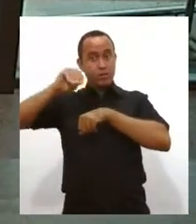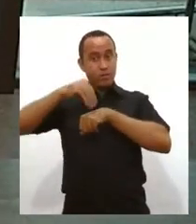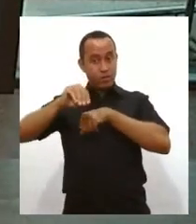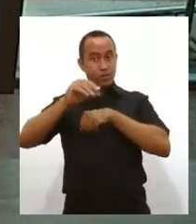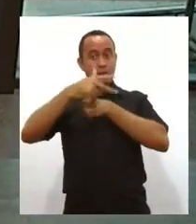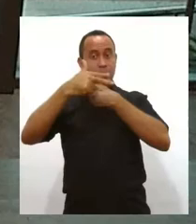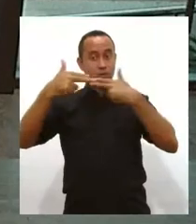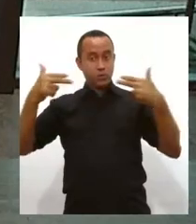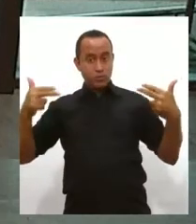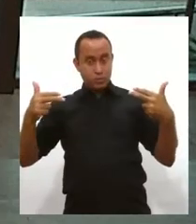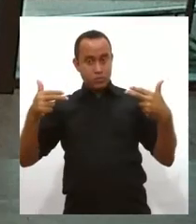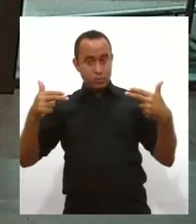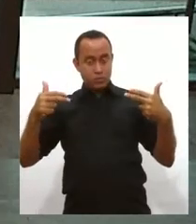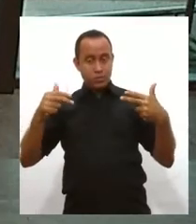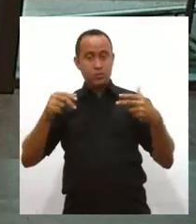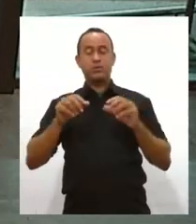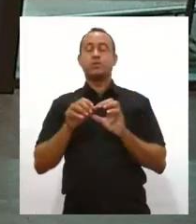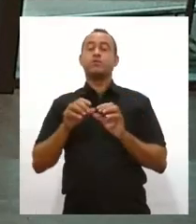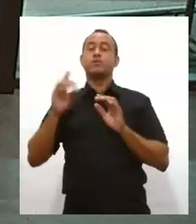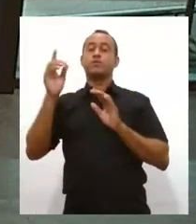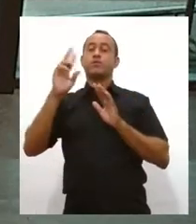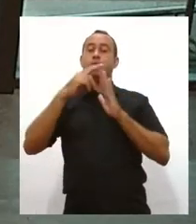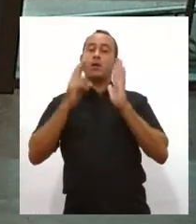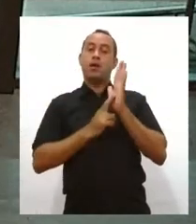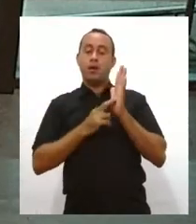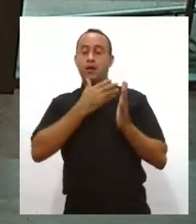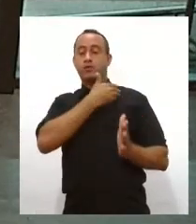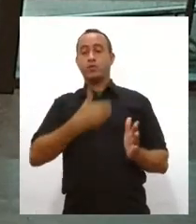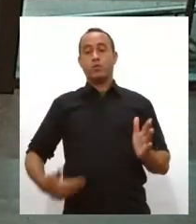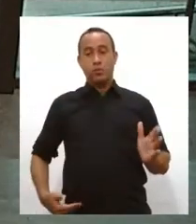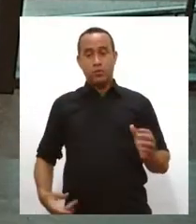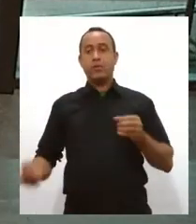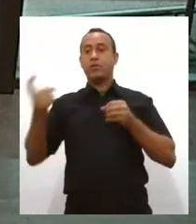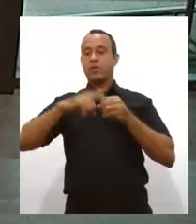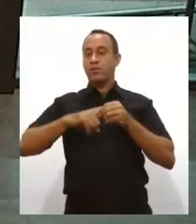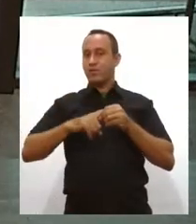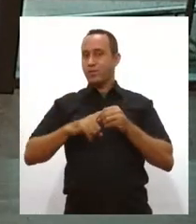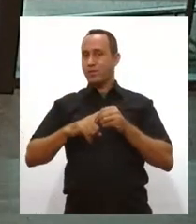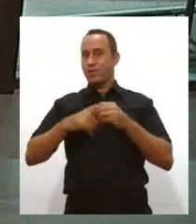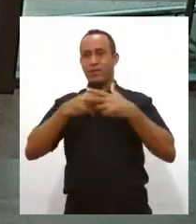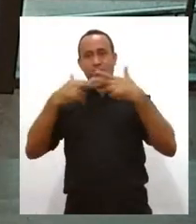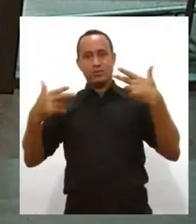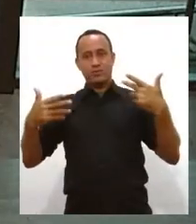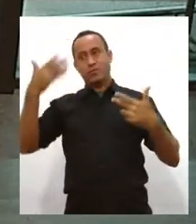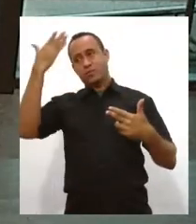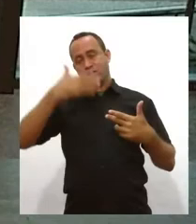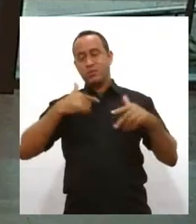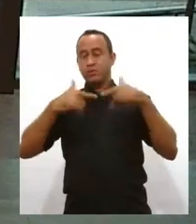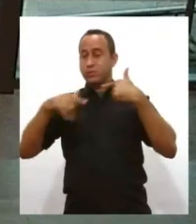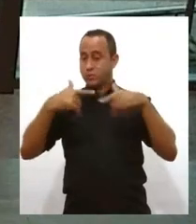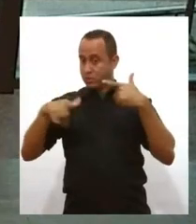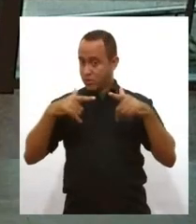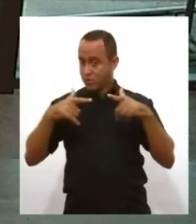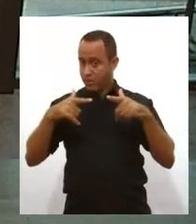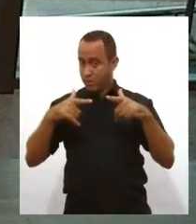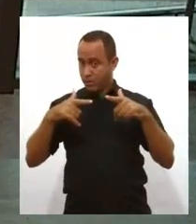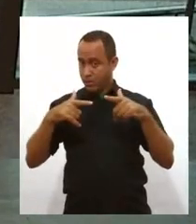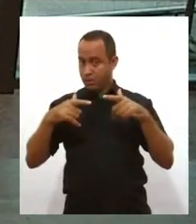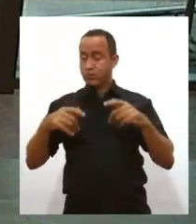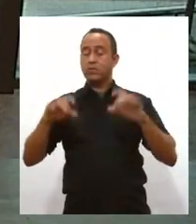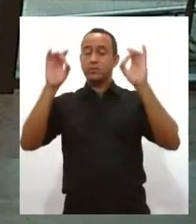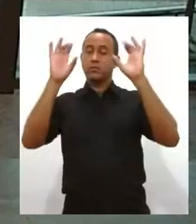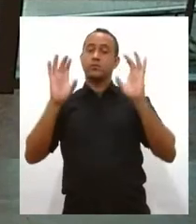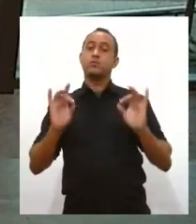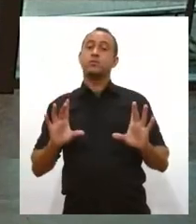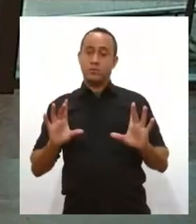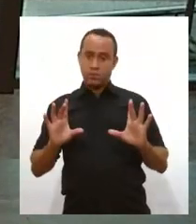sobre as decisões tomadas pelo governo em relação à retomada das atividades presenciais, atividades consideradas especiais.